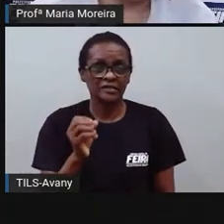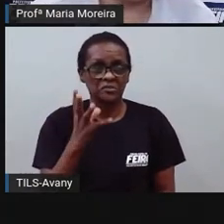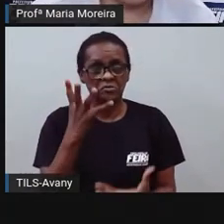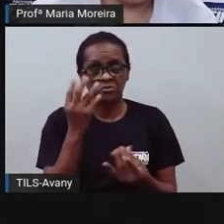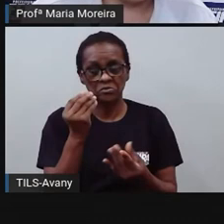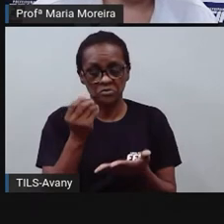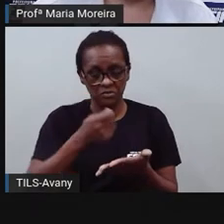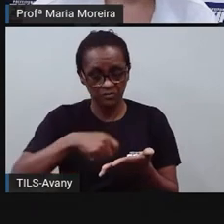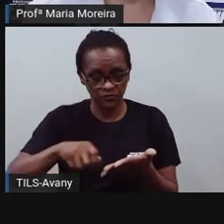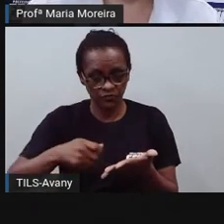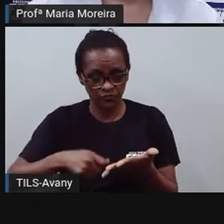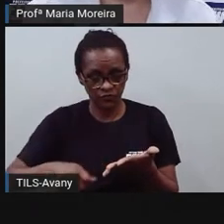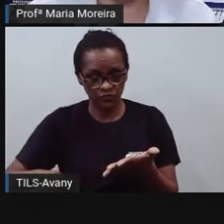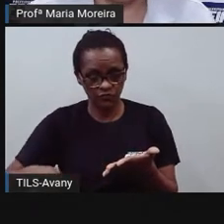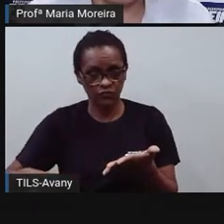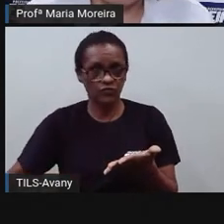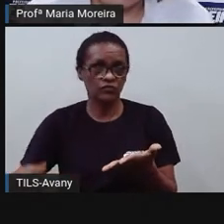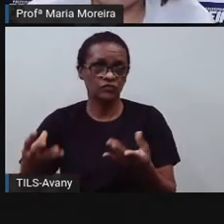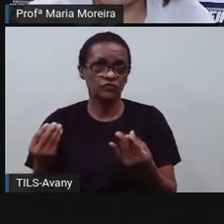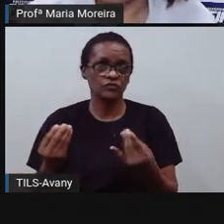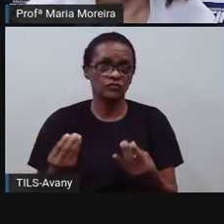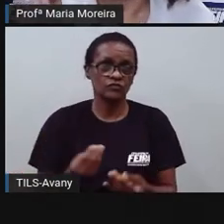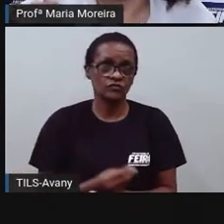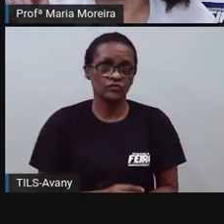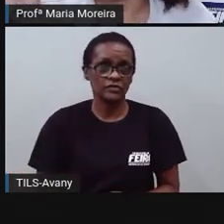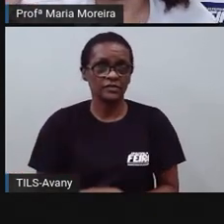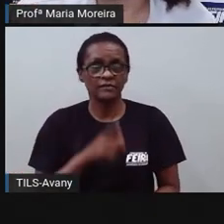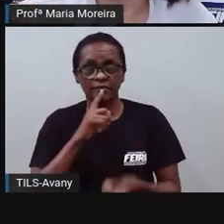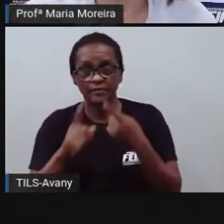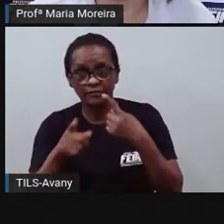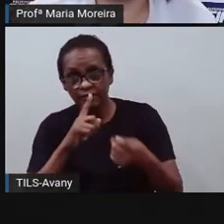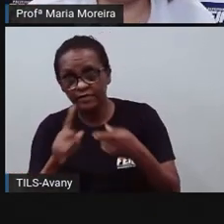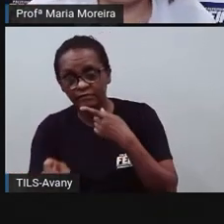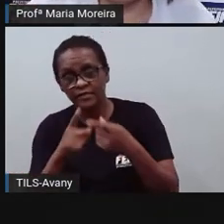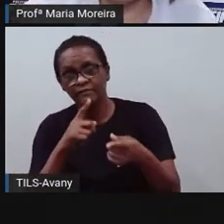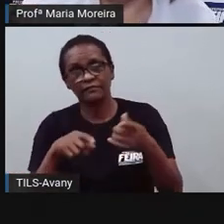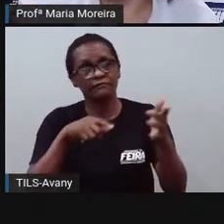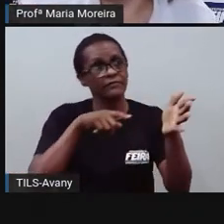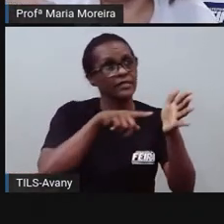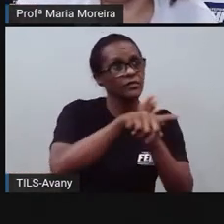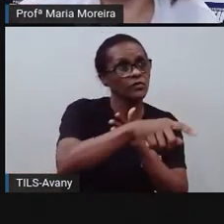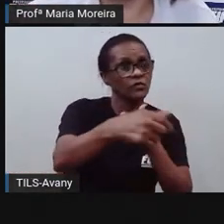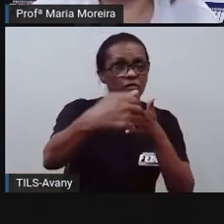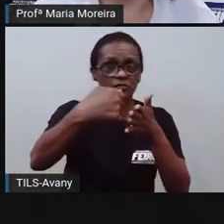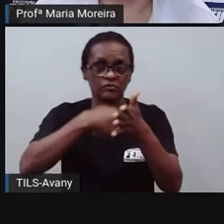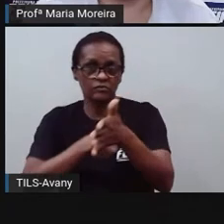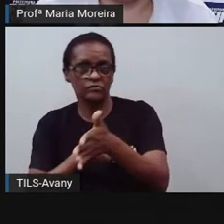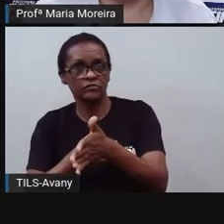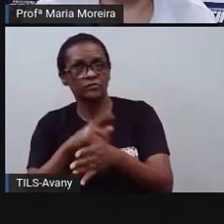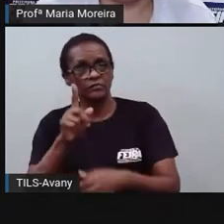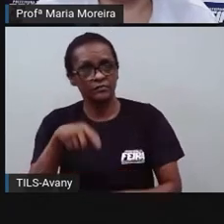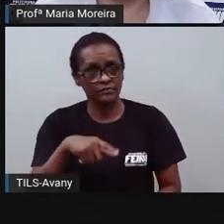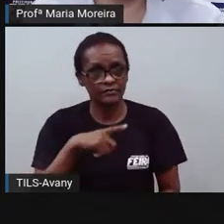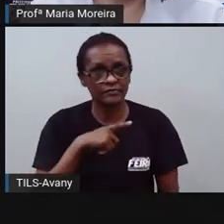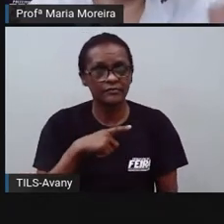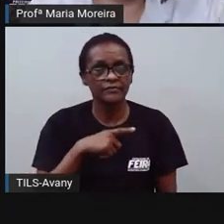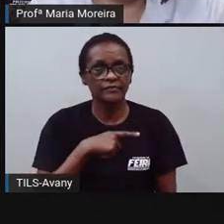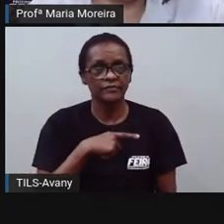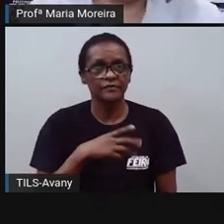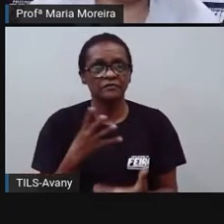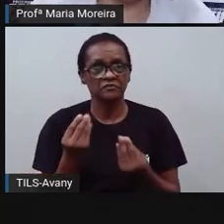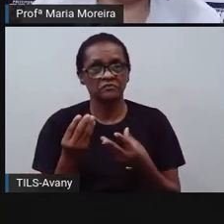sociedade. E dentro da reportagem vai ter a opinião do autor. vai ter lá a opinião de quem está escrevendo.